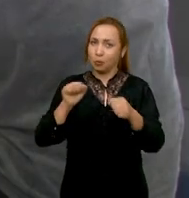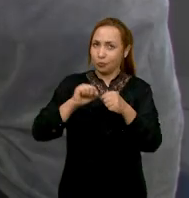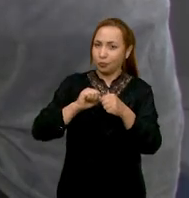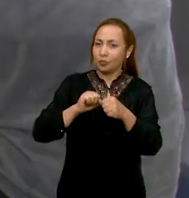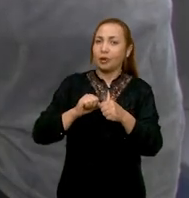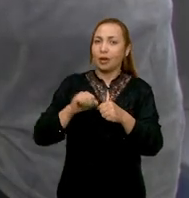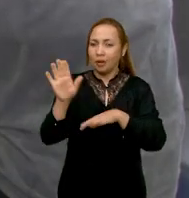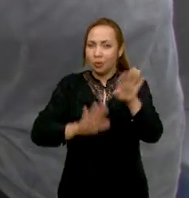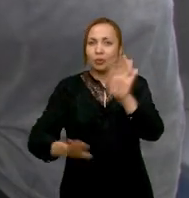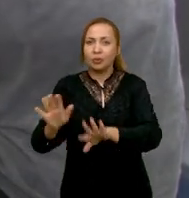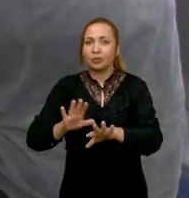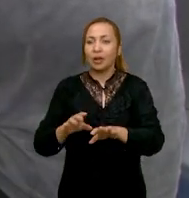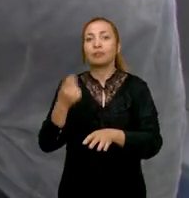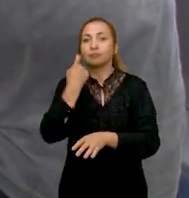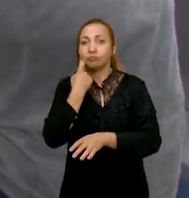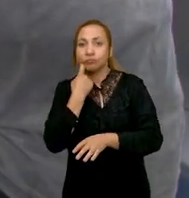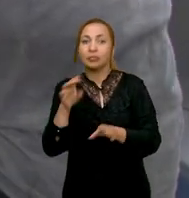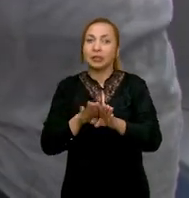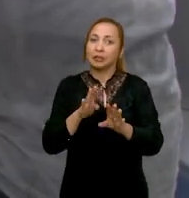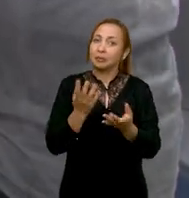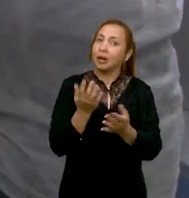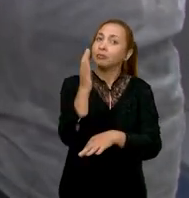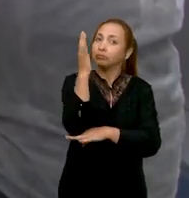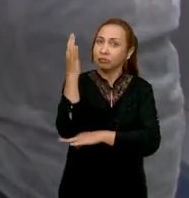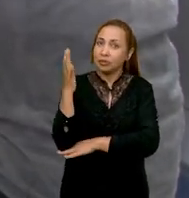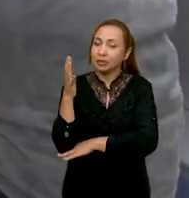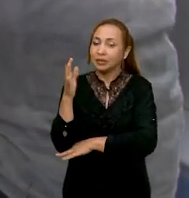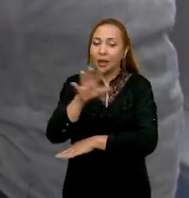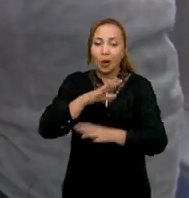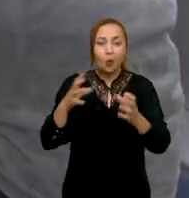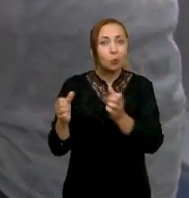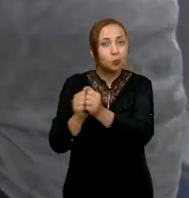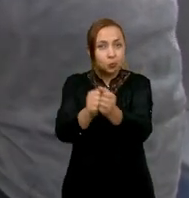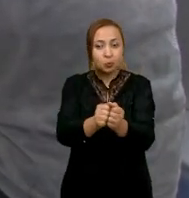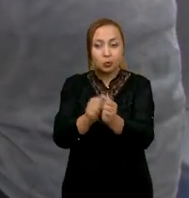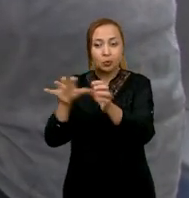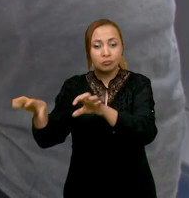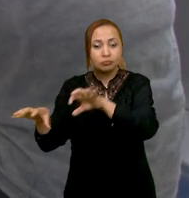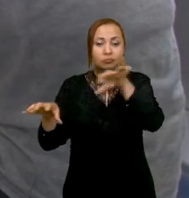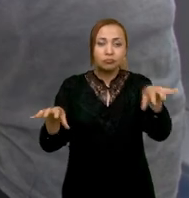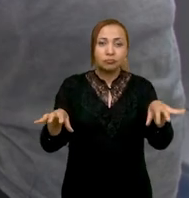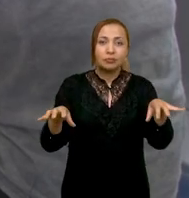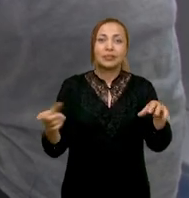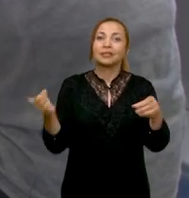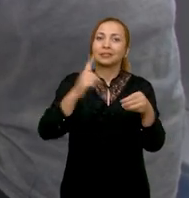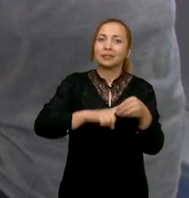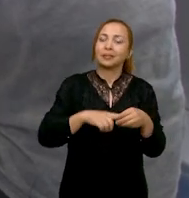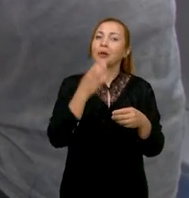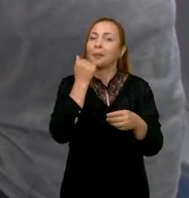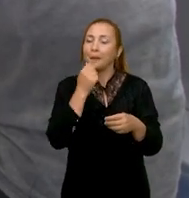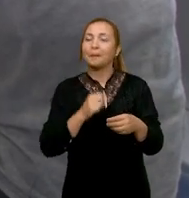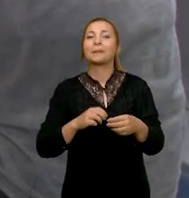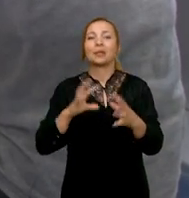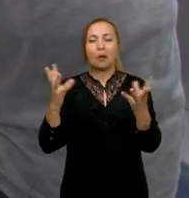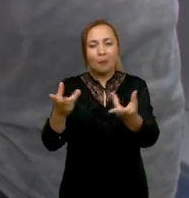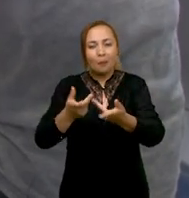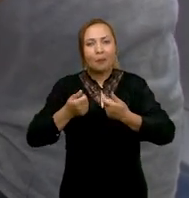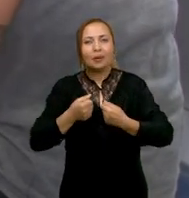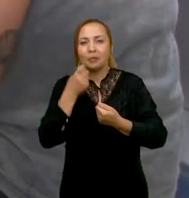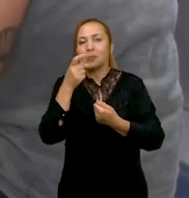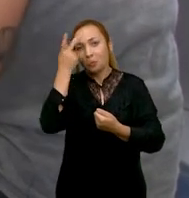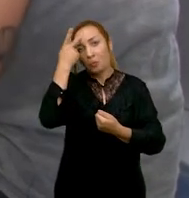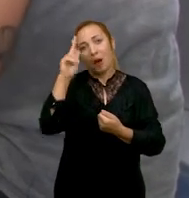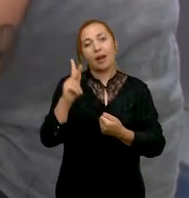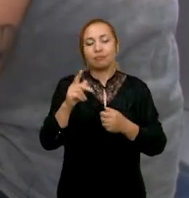peixes e hortaliças no mesmo ambiente, trazendo um alimento de qualidade para a população e usando o